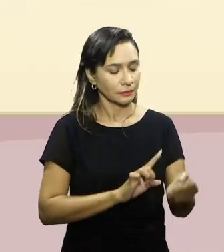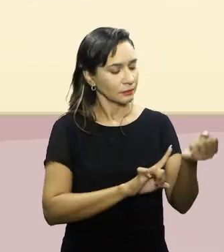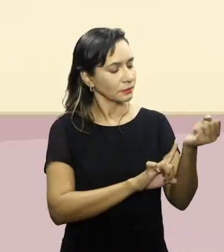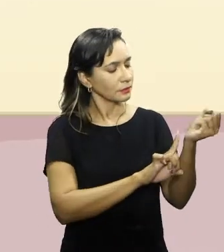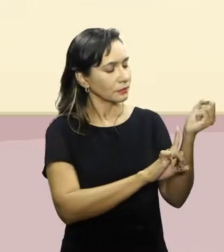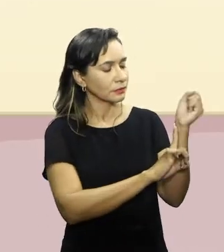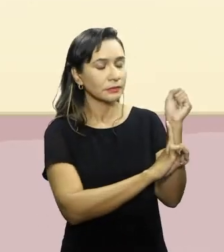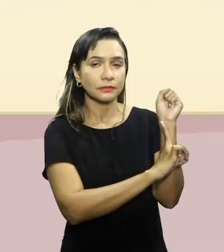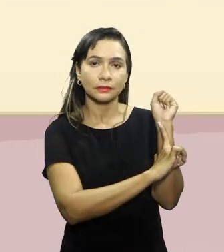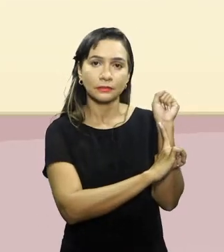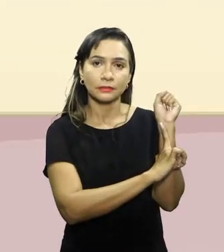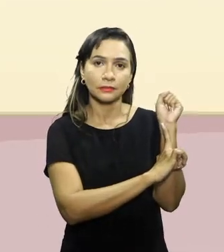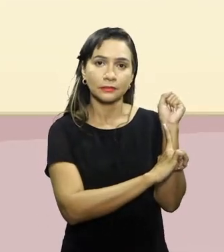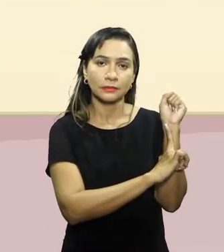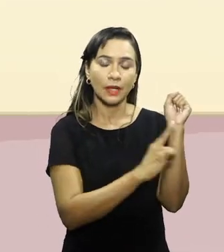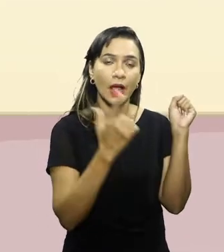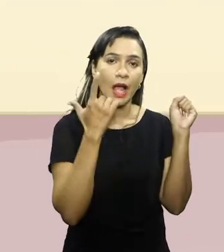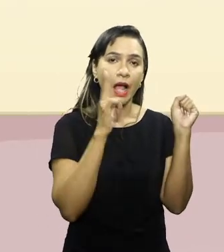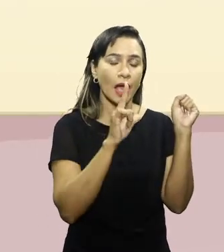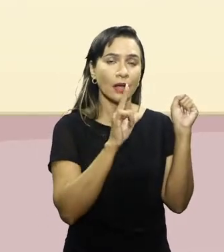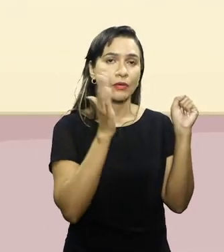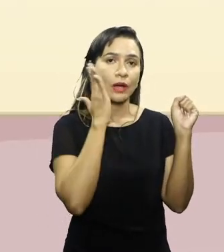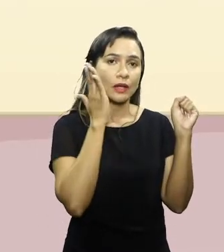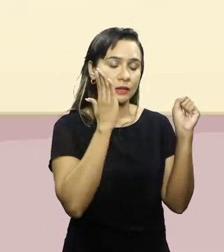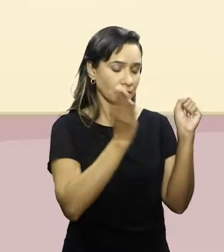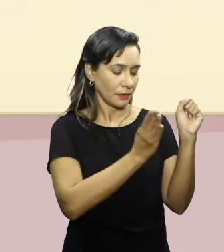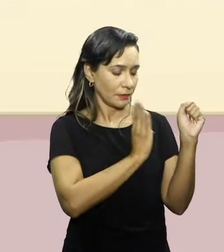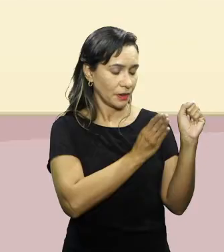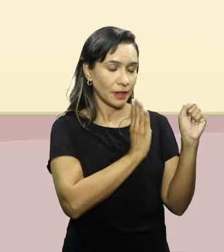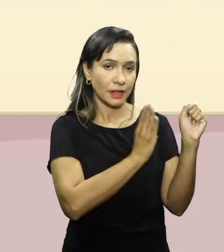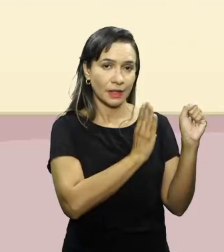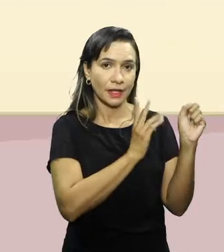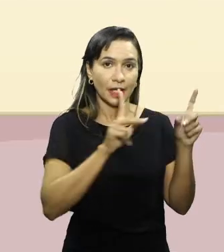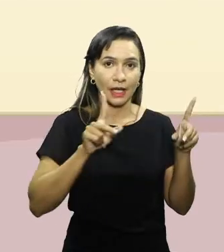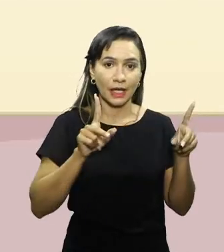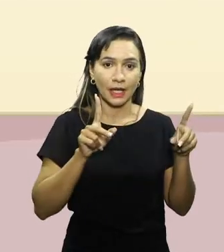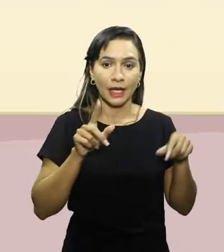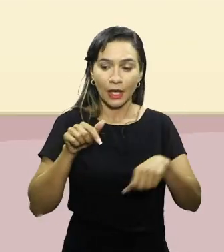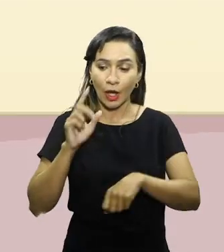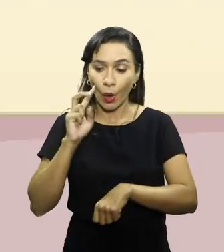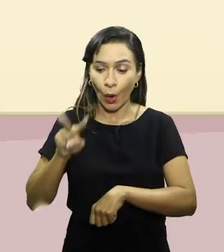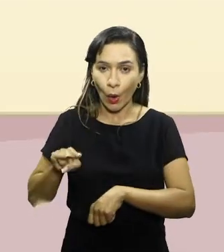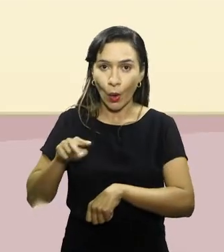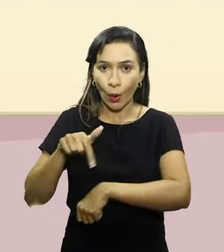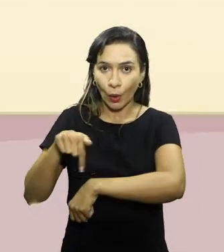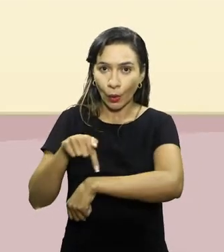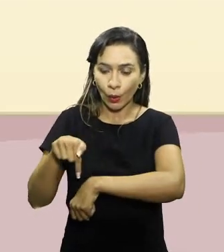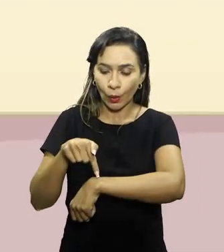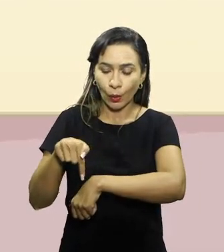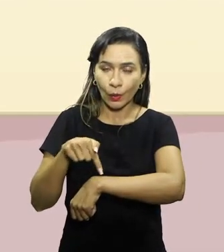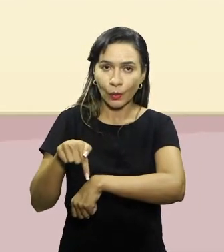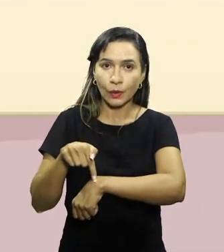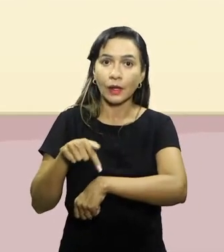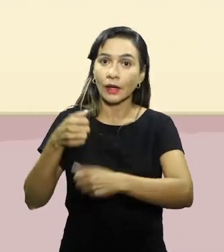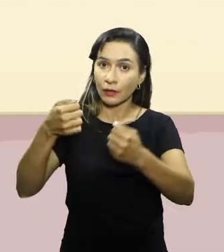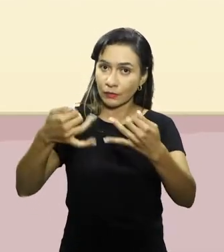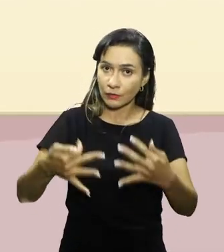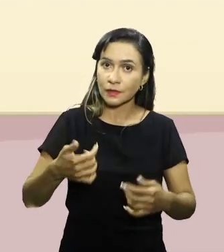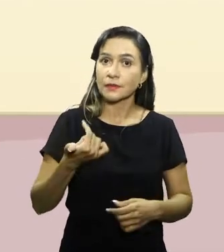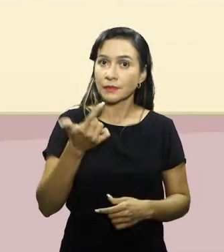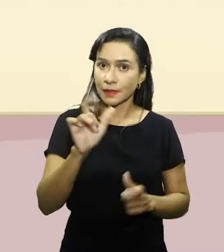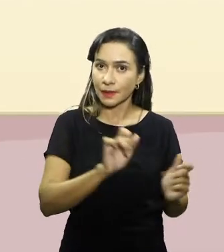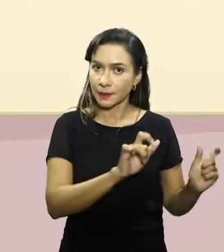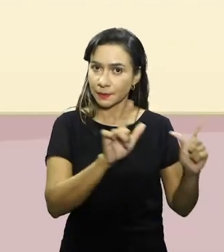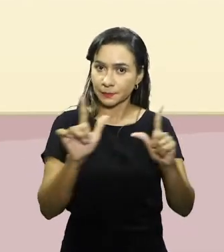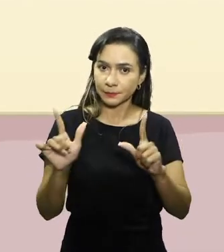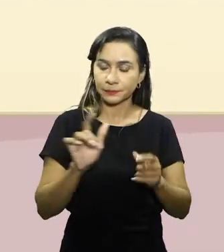a pulsação de acordo com a quantidade de tempo associada a relógio, certo? Vou explicar melhor no próximo slide.